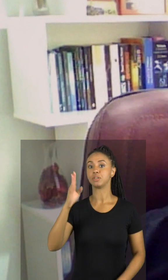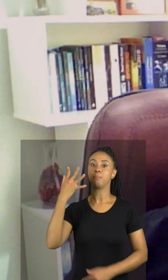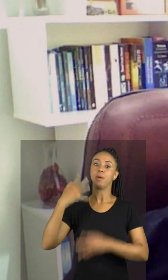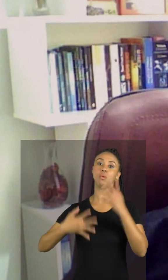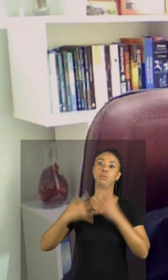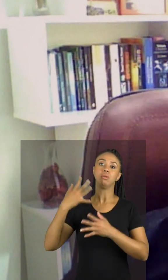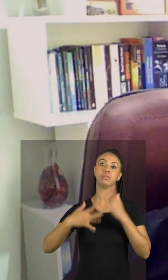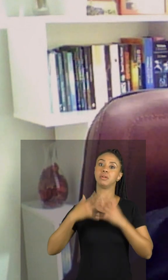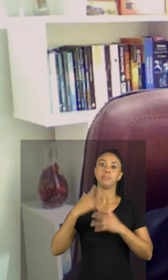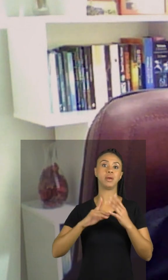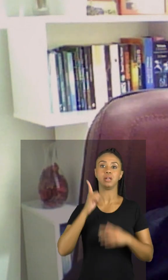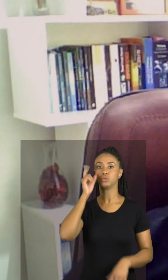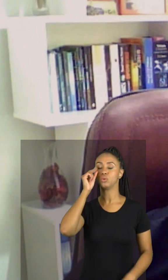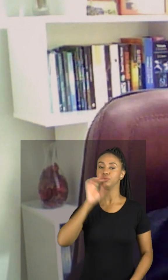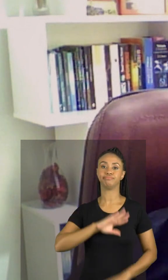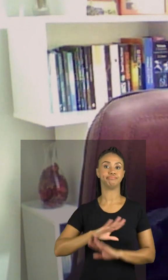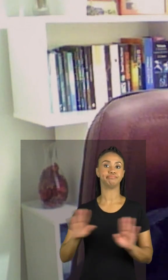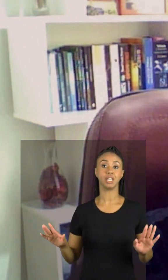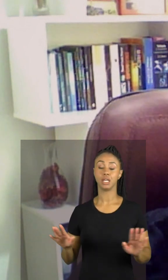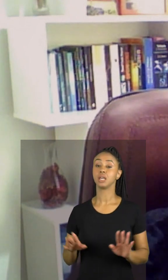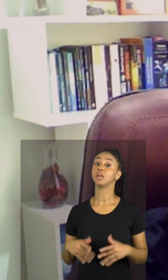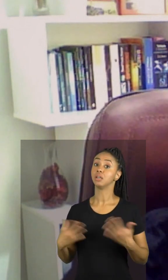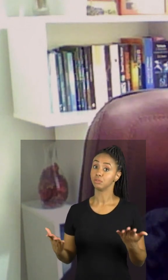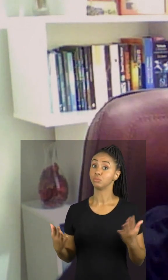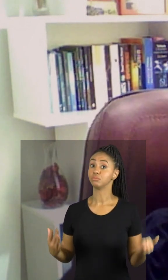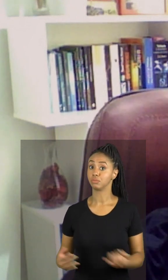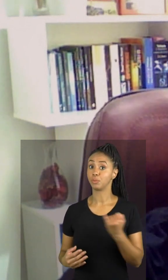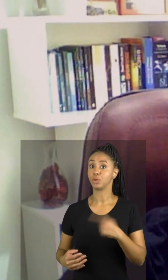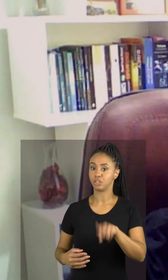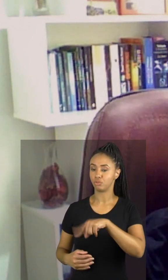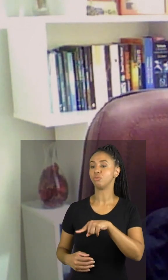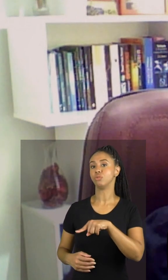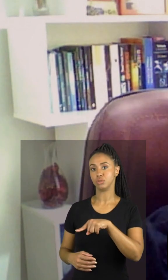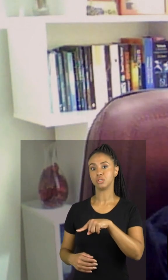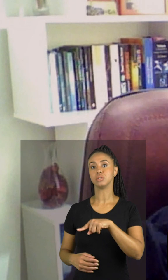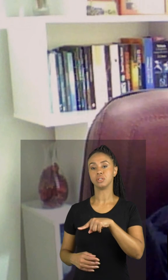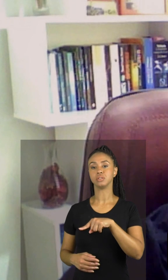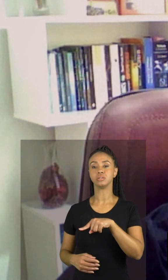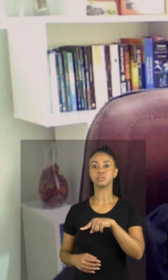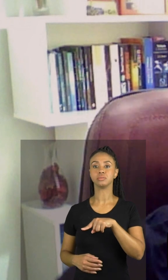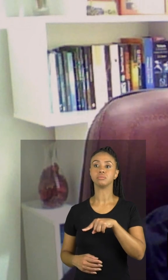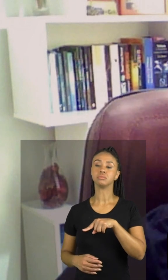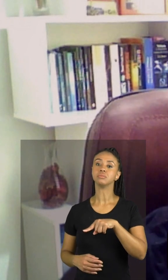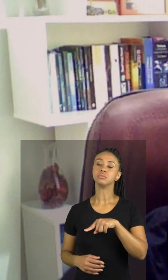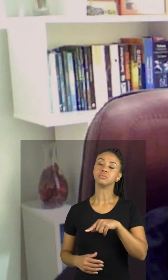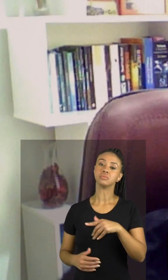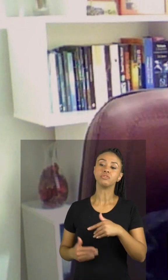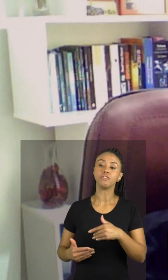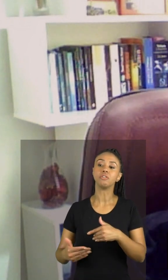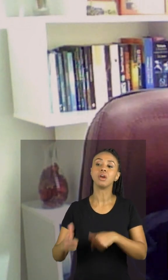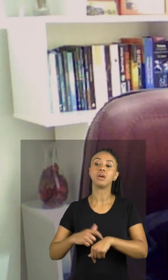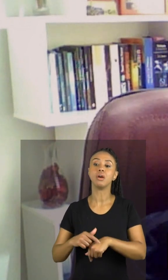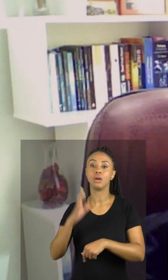literalmente detona o nosso sono. E seria importante, sim, se distanciar dela quando você se aproximando